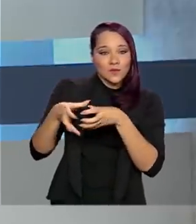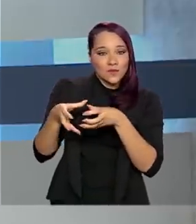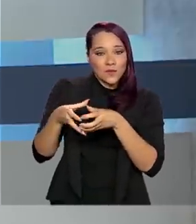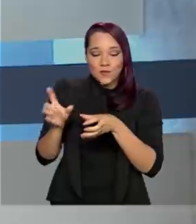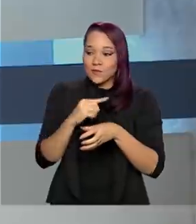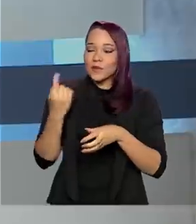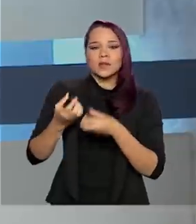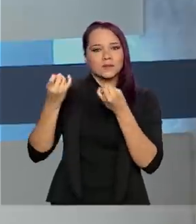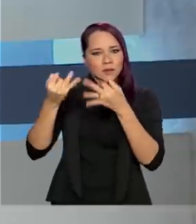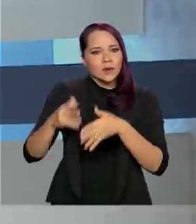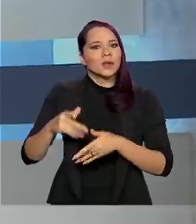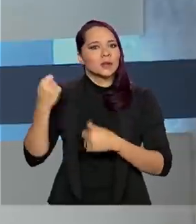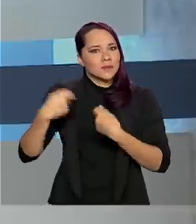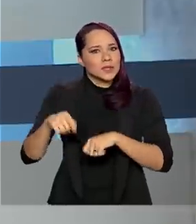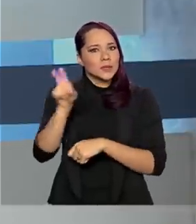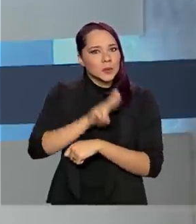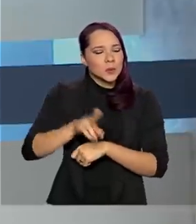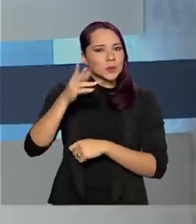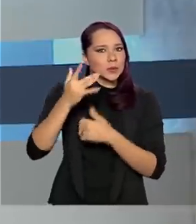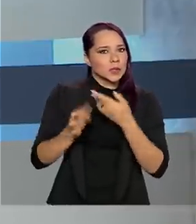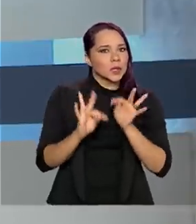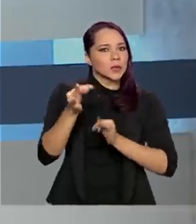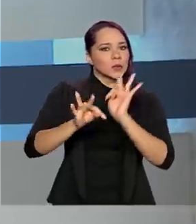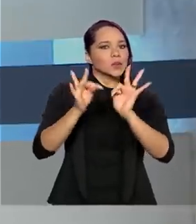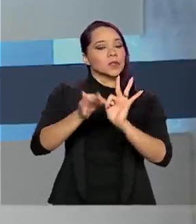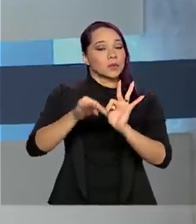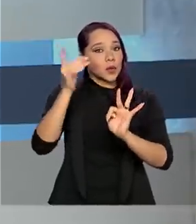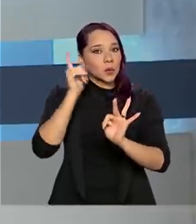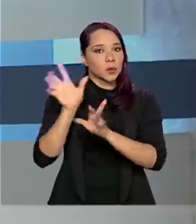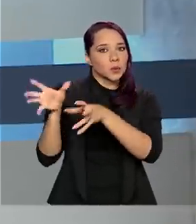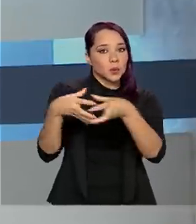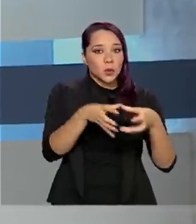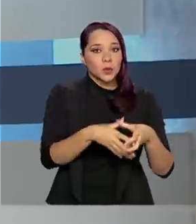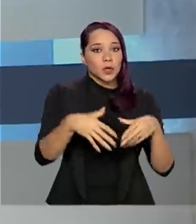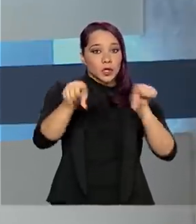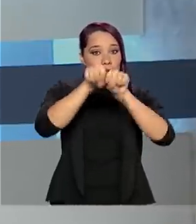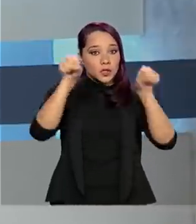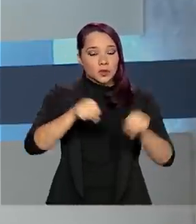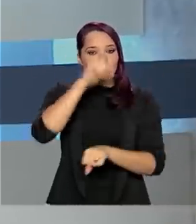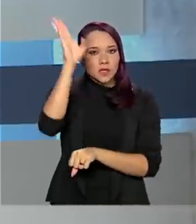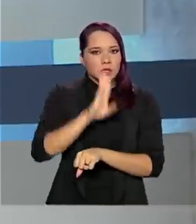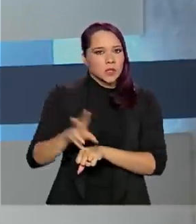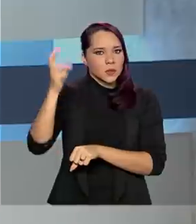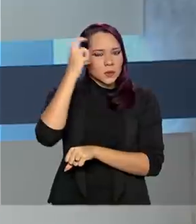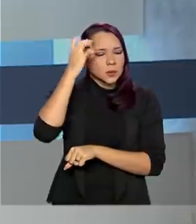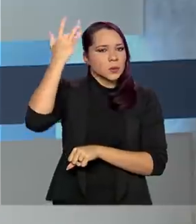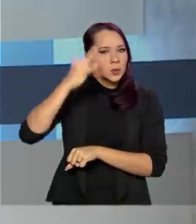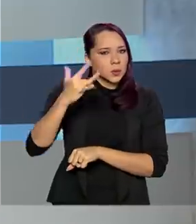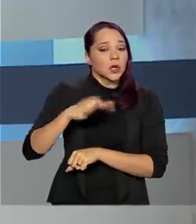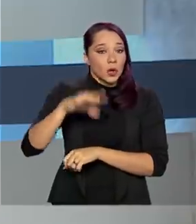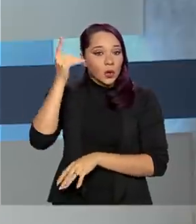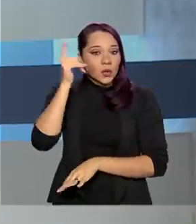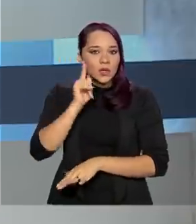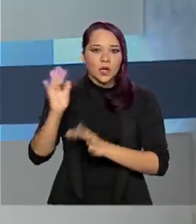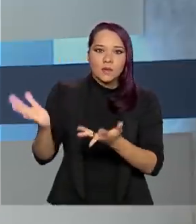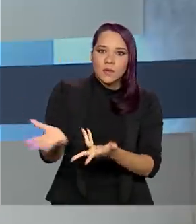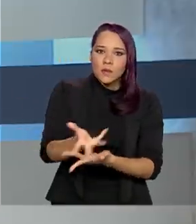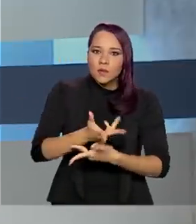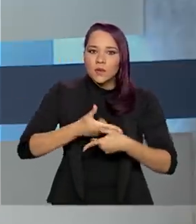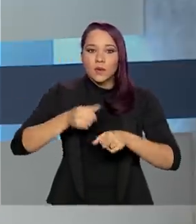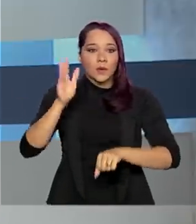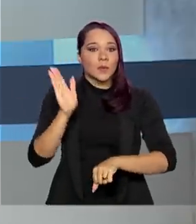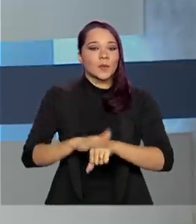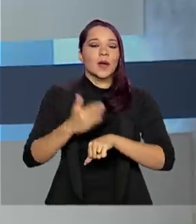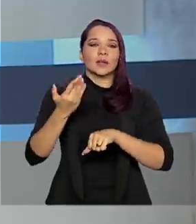e disse que é preciso o uso da tecnologia para que os órgãos do sistema brasileiro de inteligência possam aperfeiçoar cada